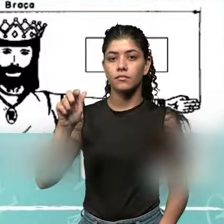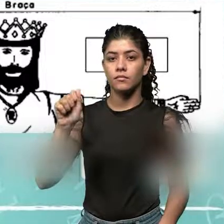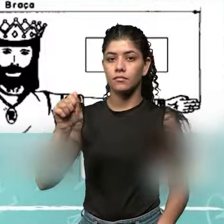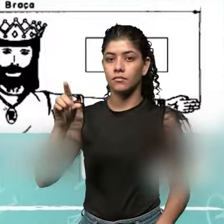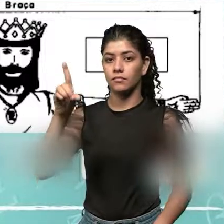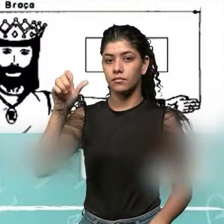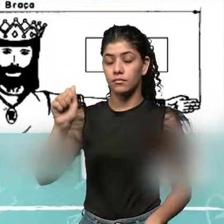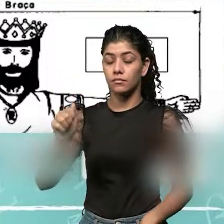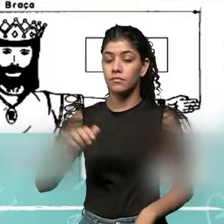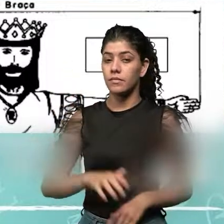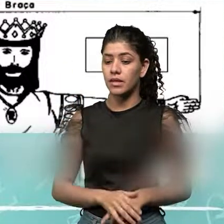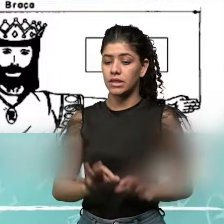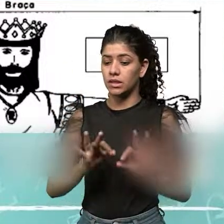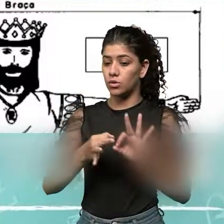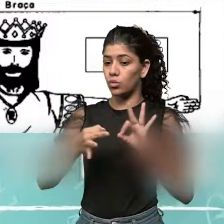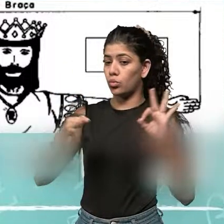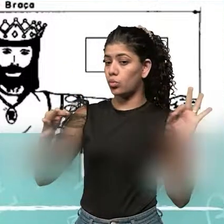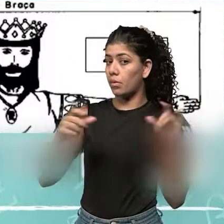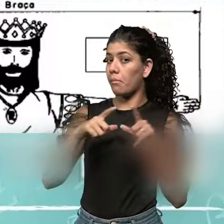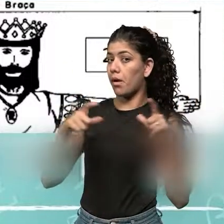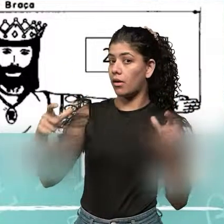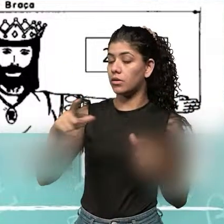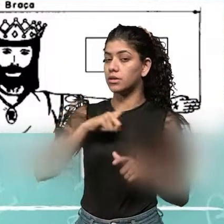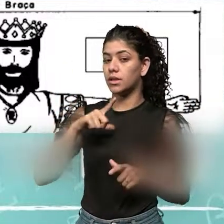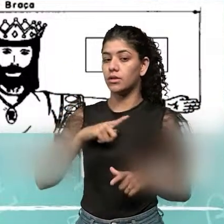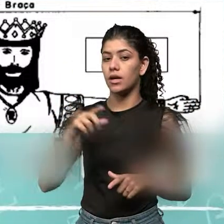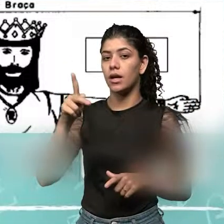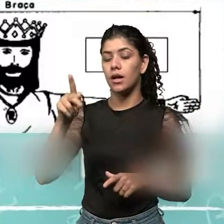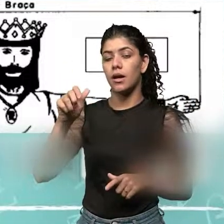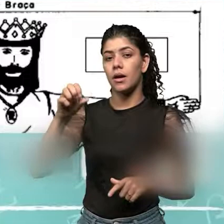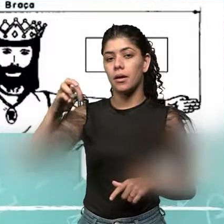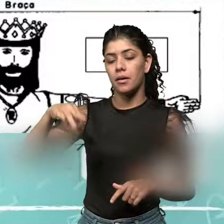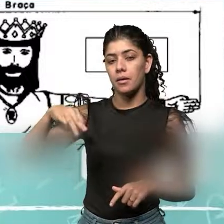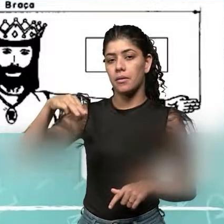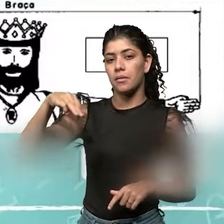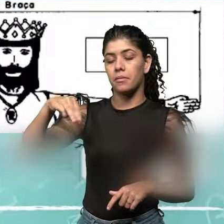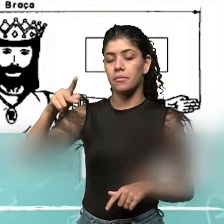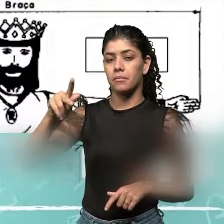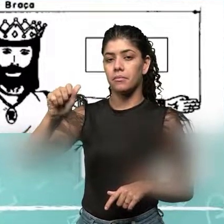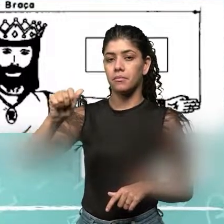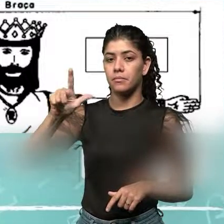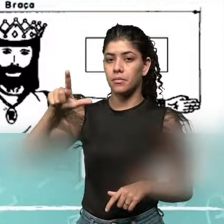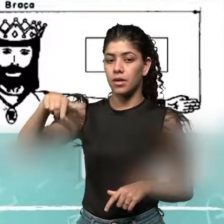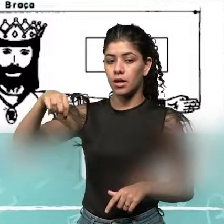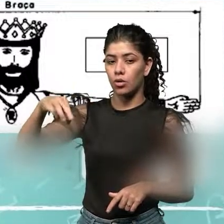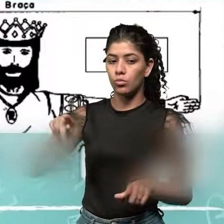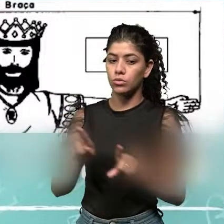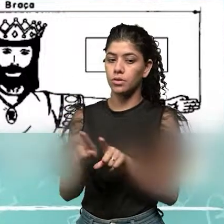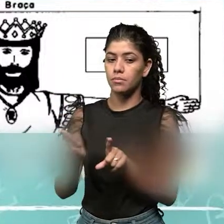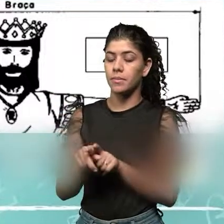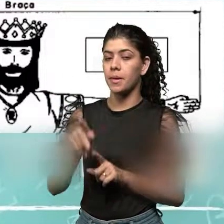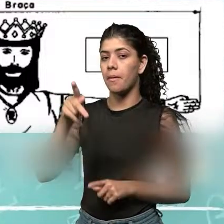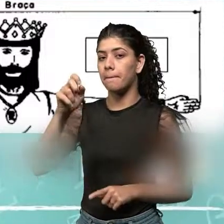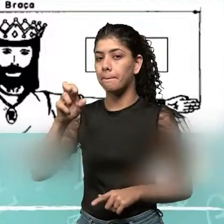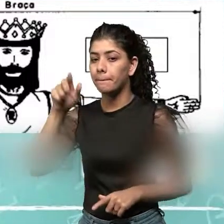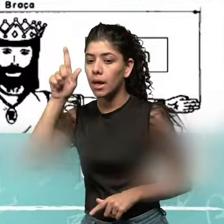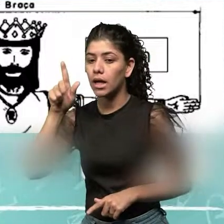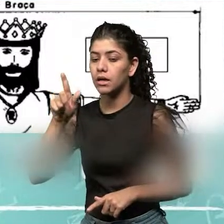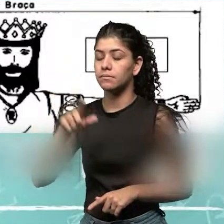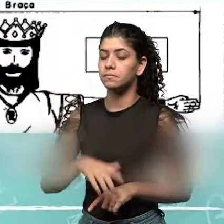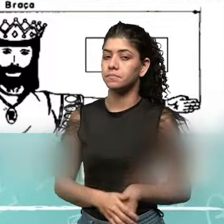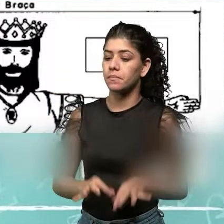uma distância um pouquinho maior, aí nós tínhamos o palmo, o pé, o pé principalmente para distâncias